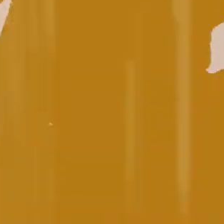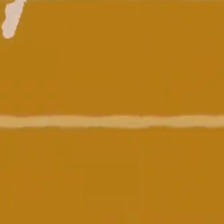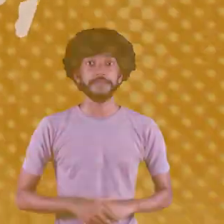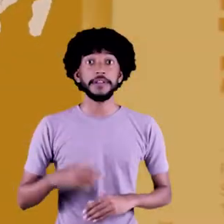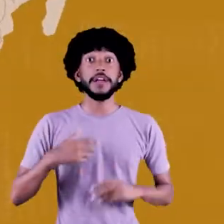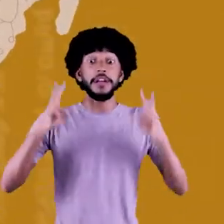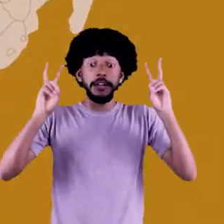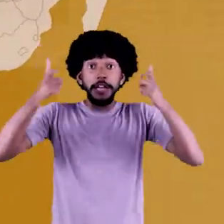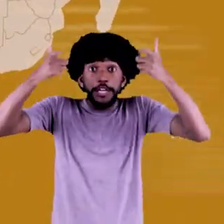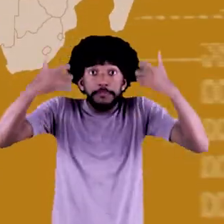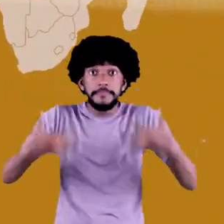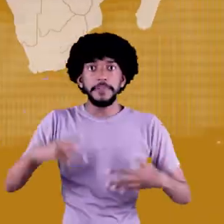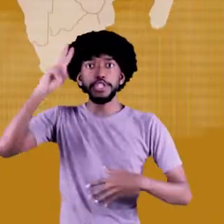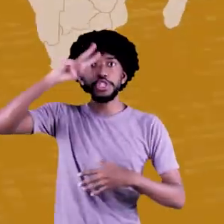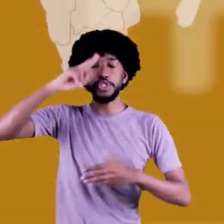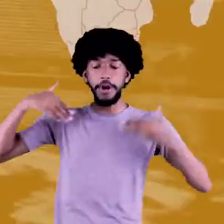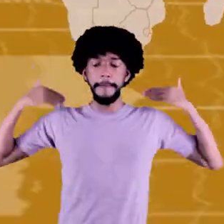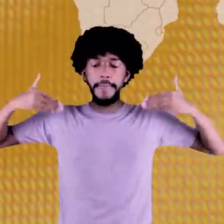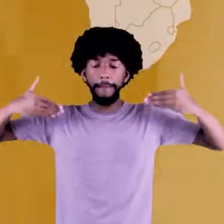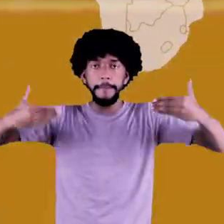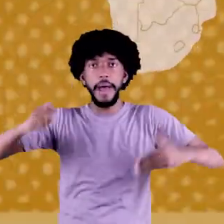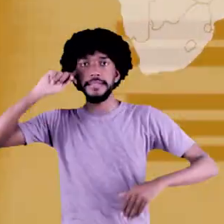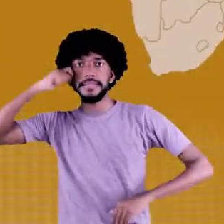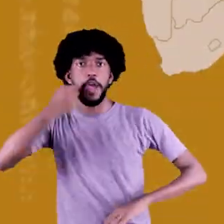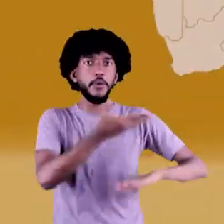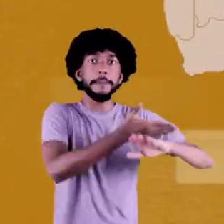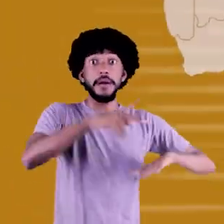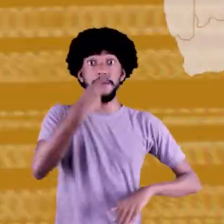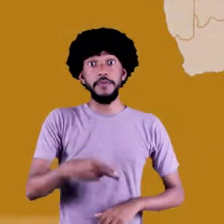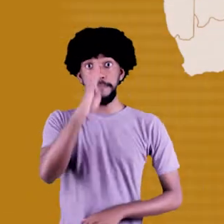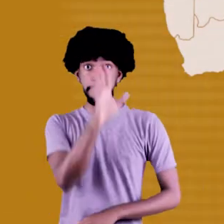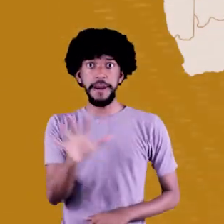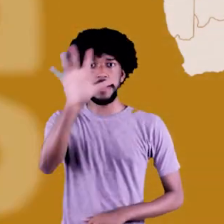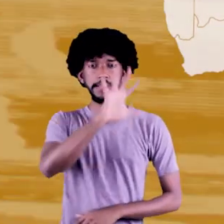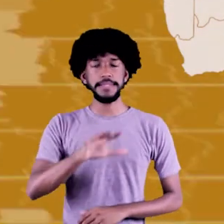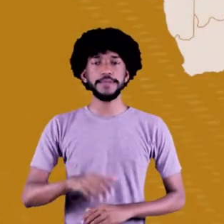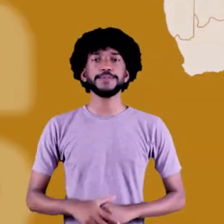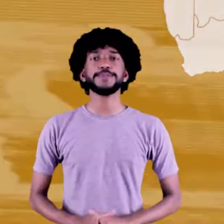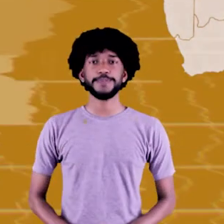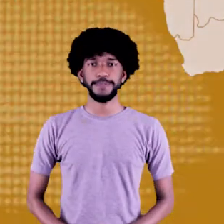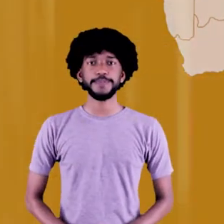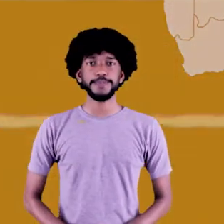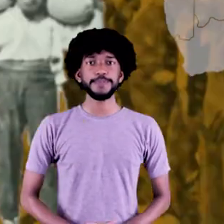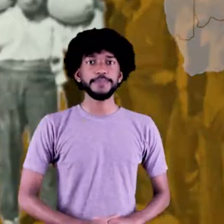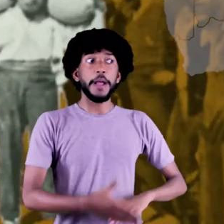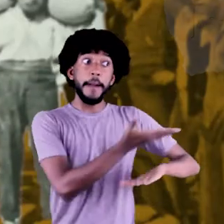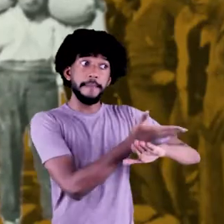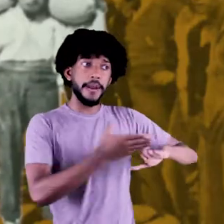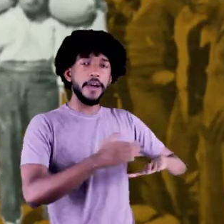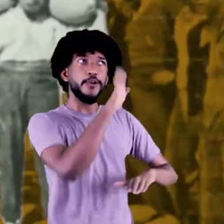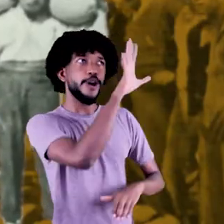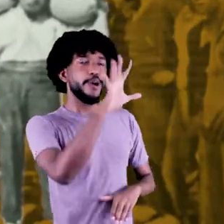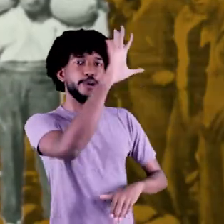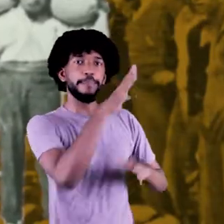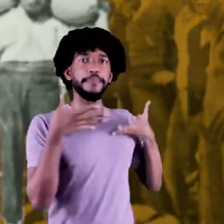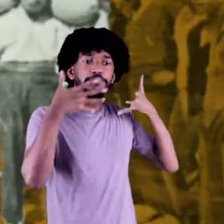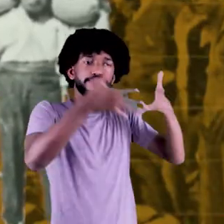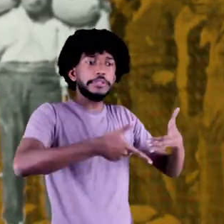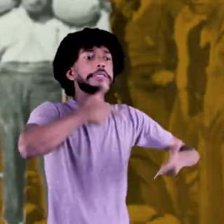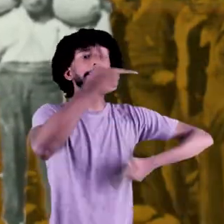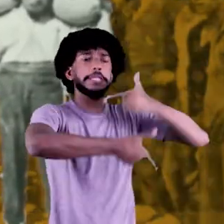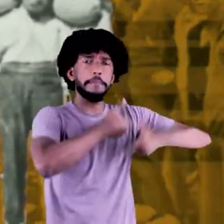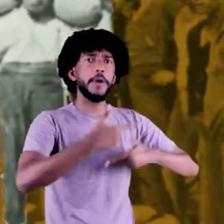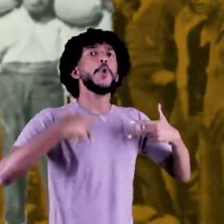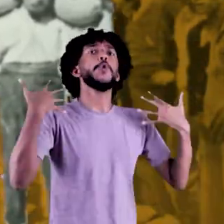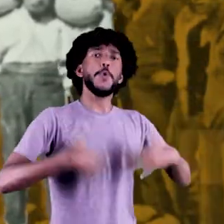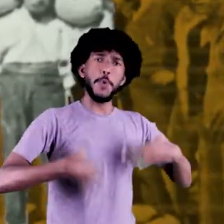do nosso país. Agora, vamos retomar a história dos brancos e dos negros no Brasil? Os brancos europeus trabalharam